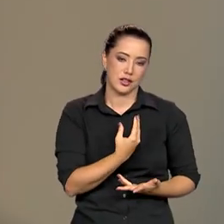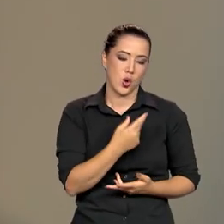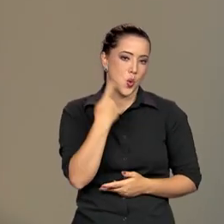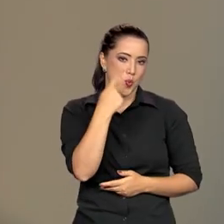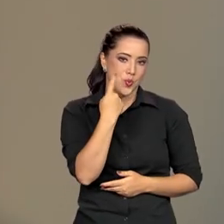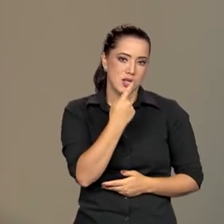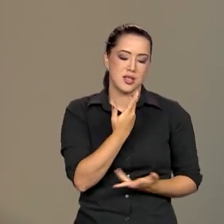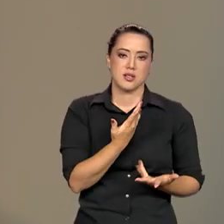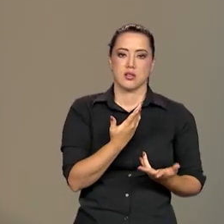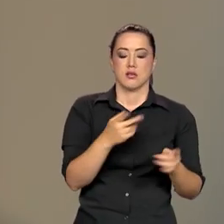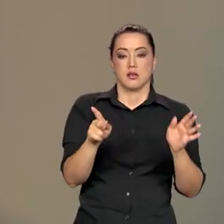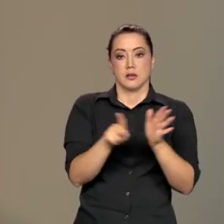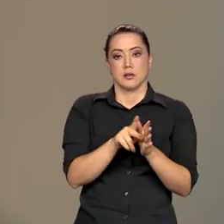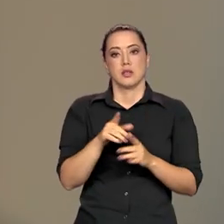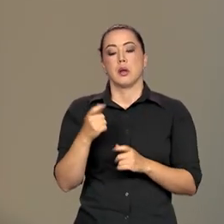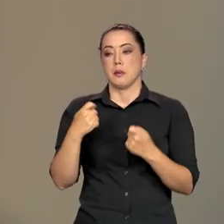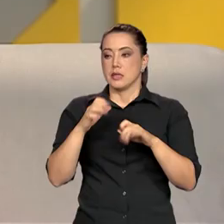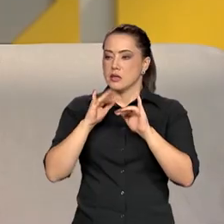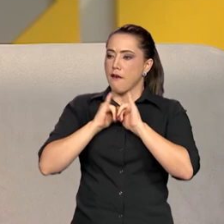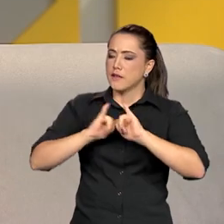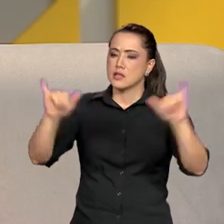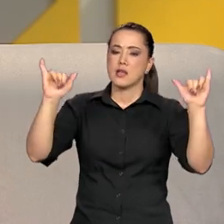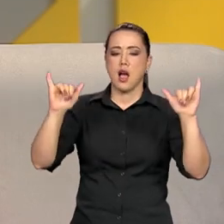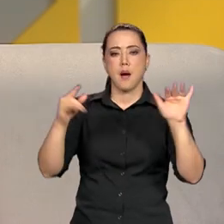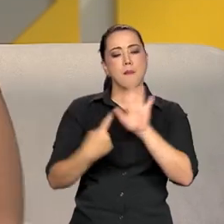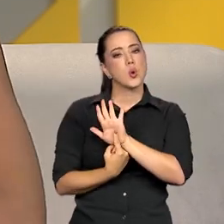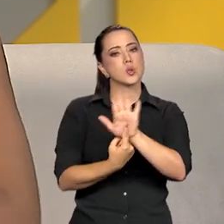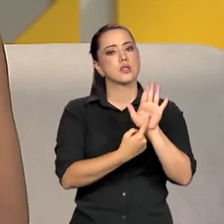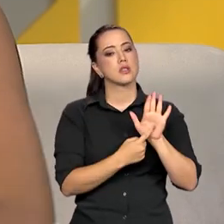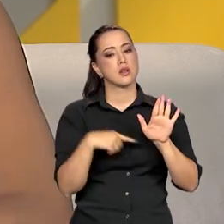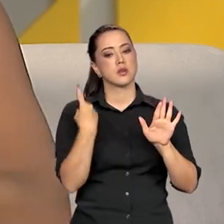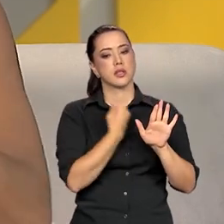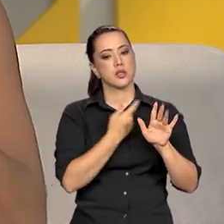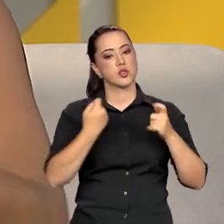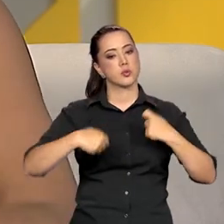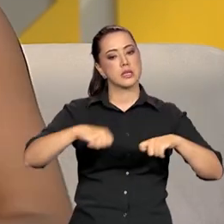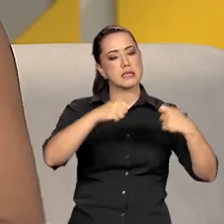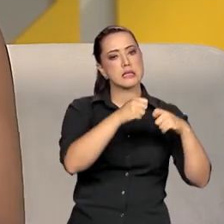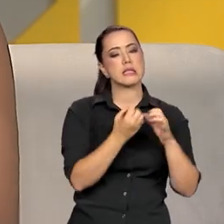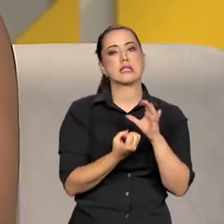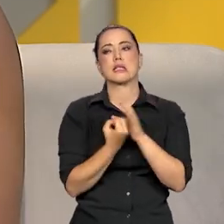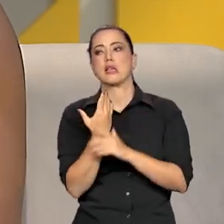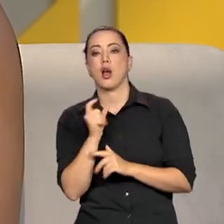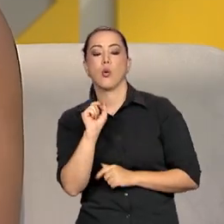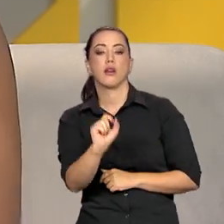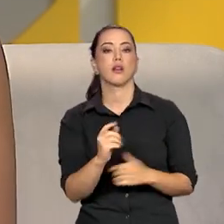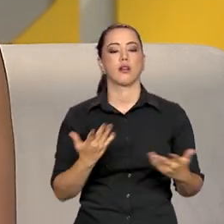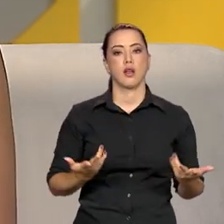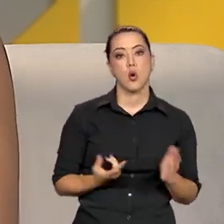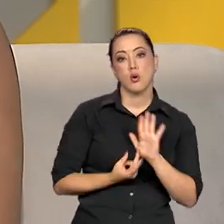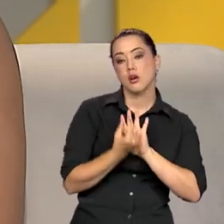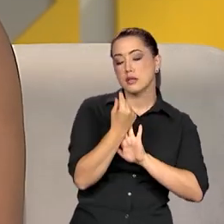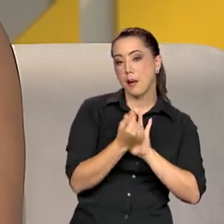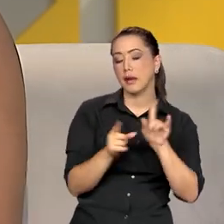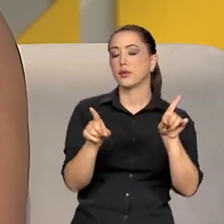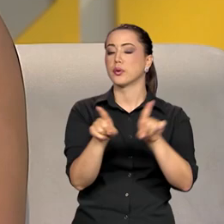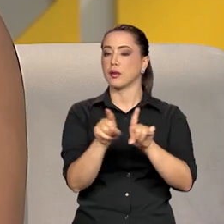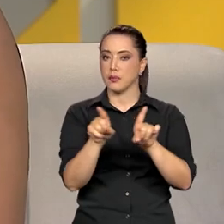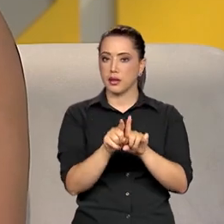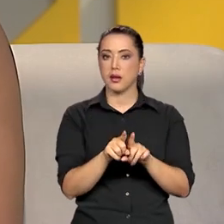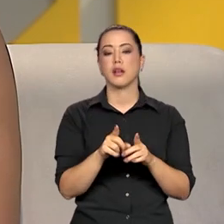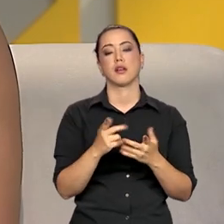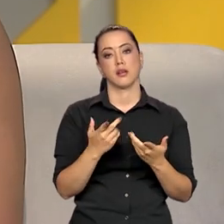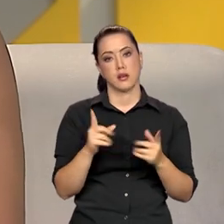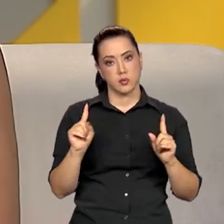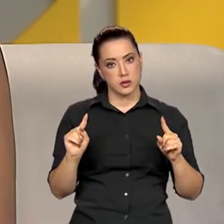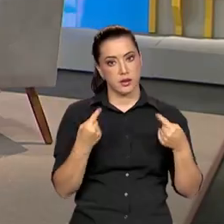começa por aí, é se comunicar e demonstrar o que é, de fato, o a gente tem feito, o a gente tem criado. A questão orçamentária também tem sido um grande